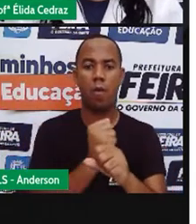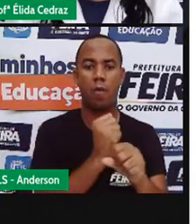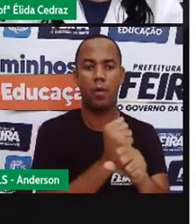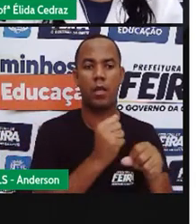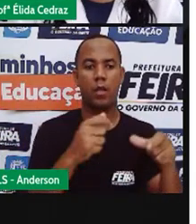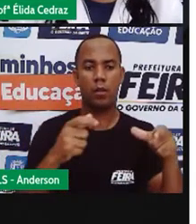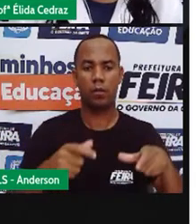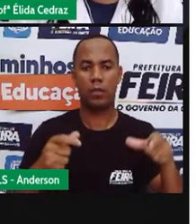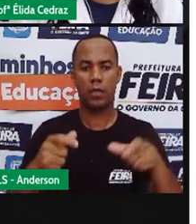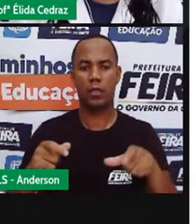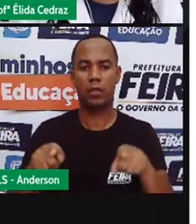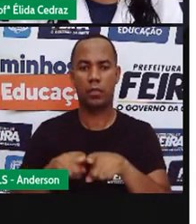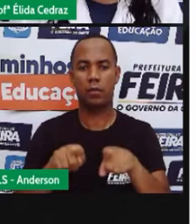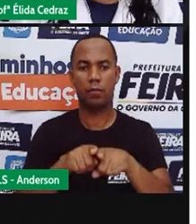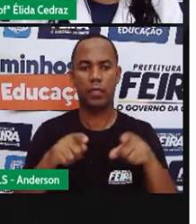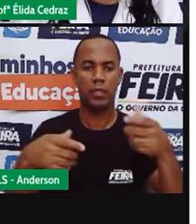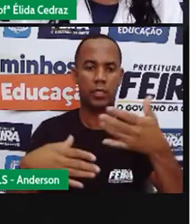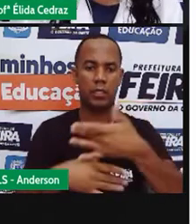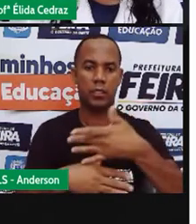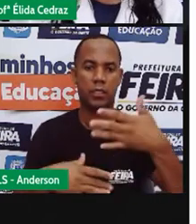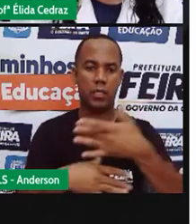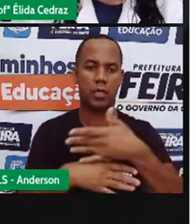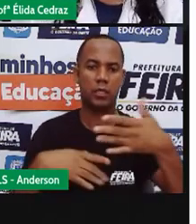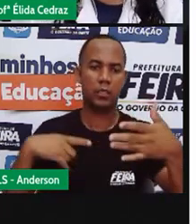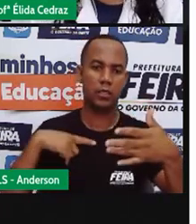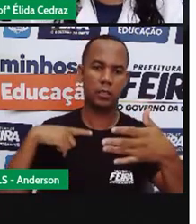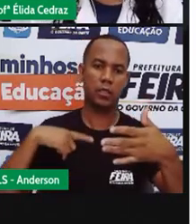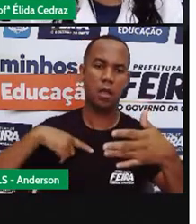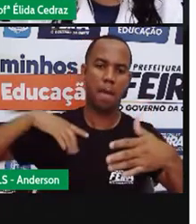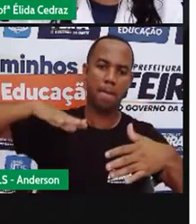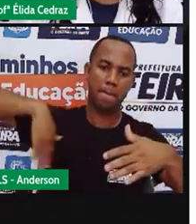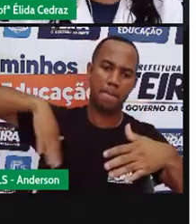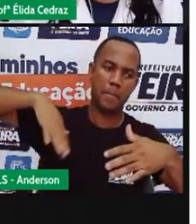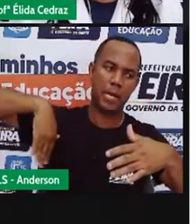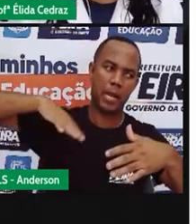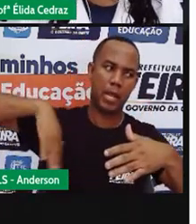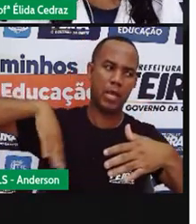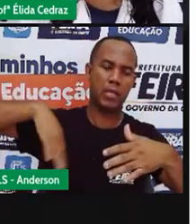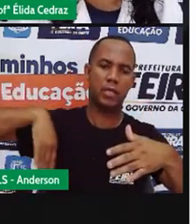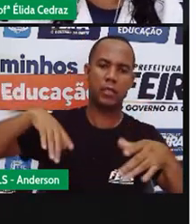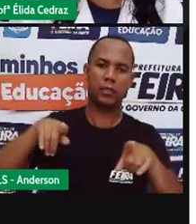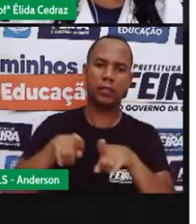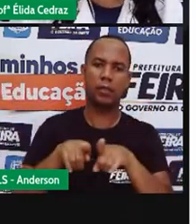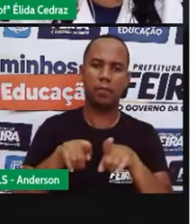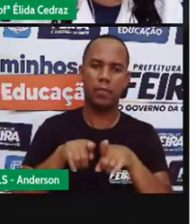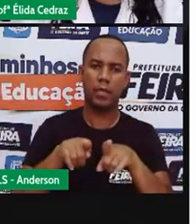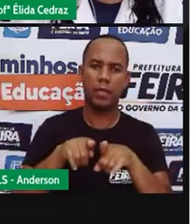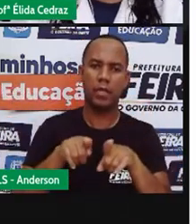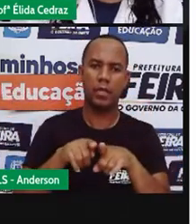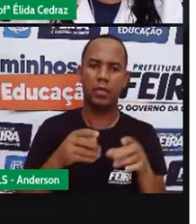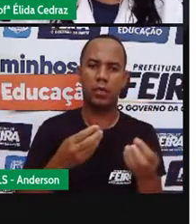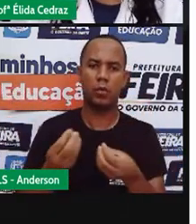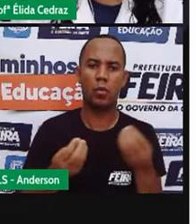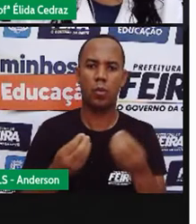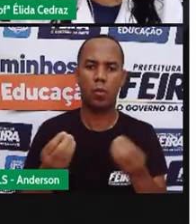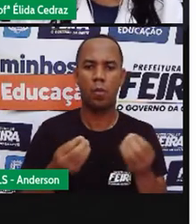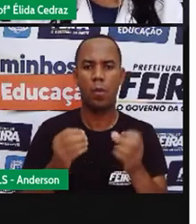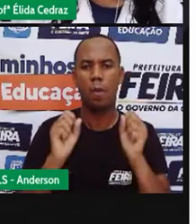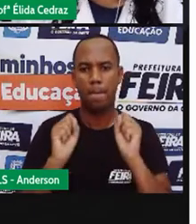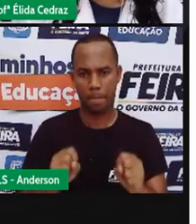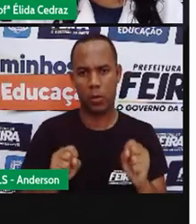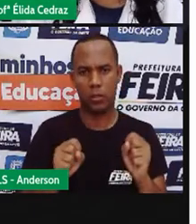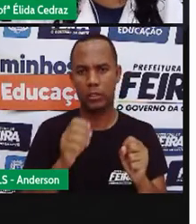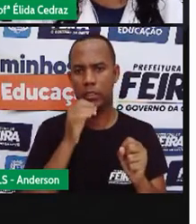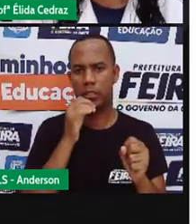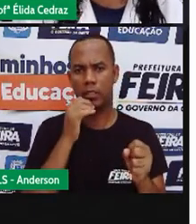calçadão na cidade de onde tem praia. Os jardins são espaços abertos. Podemos frequentá-los